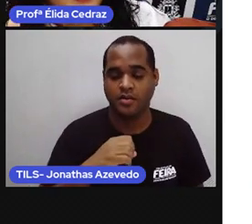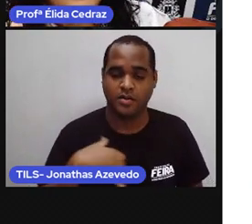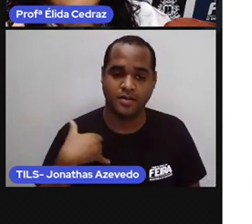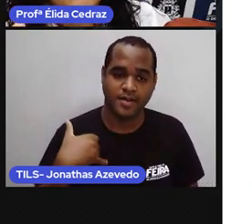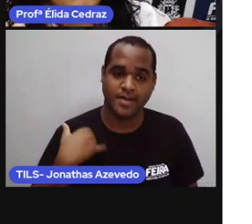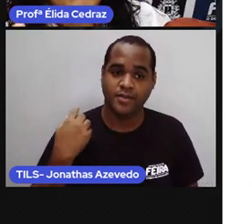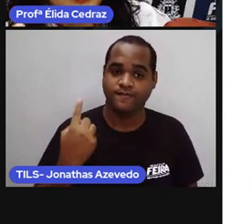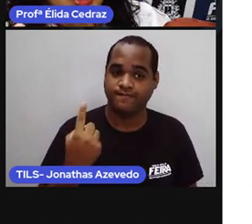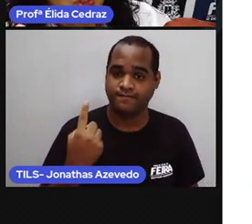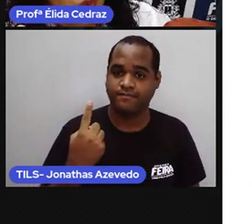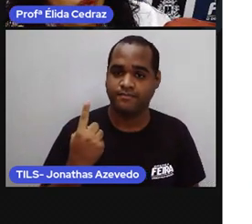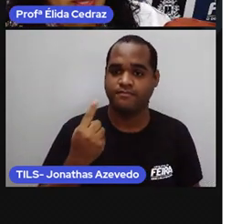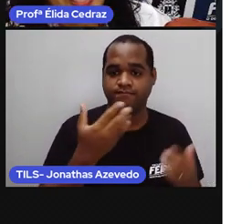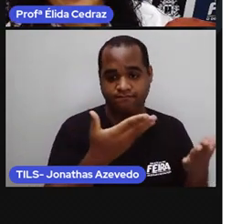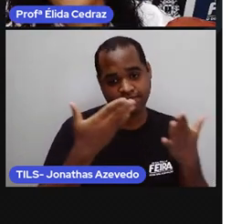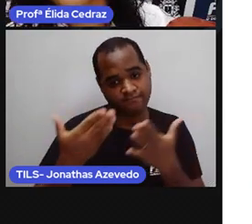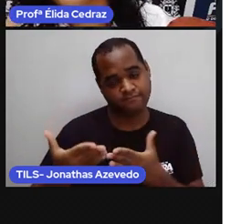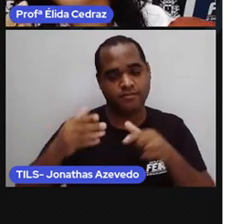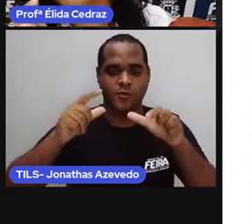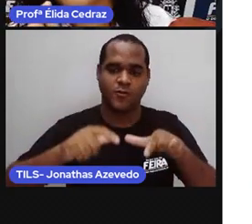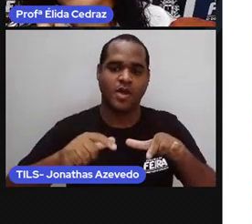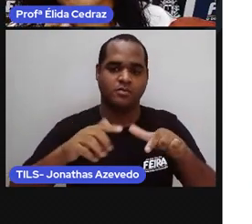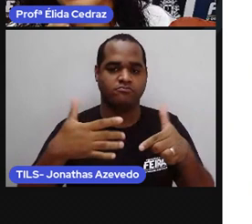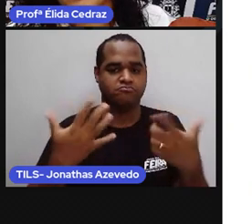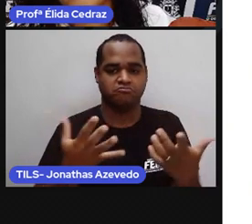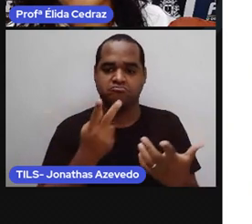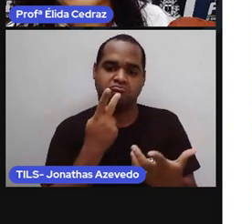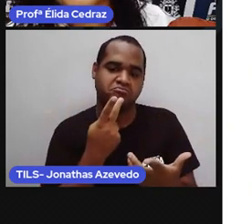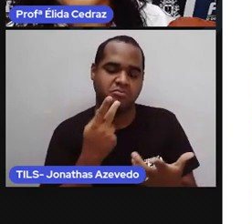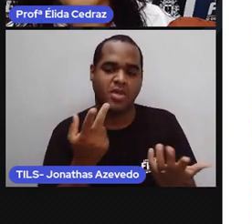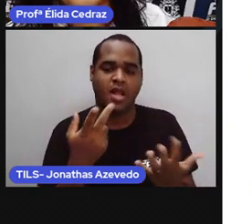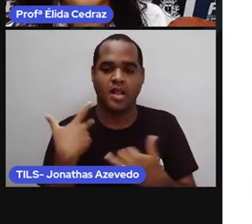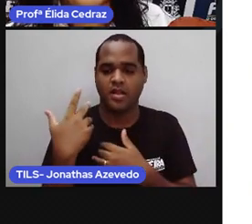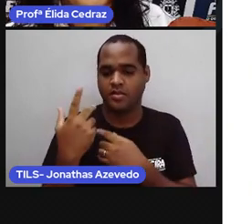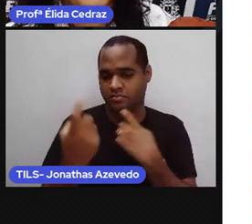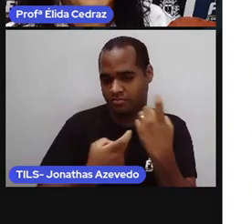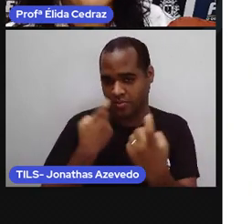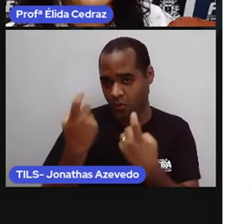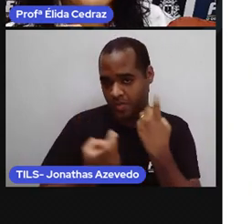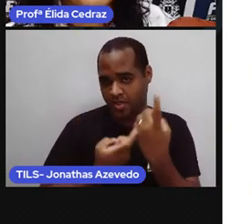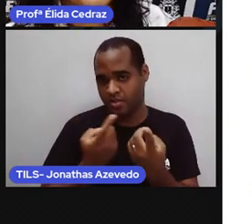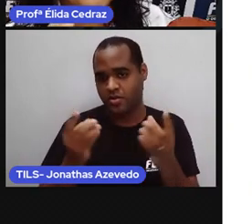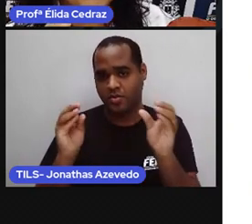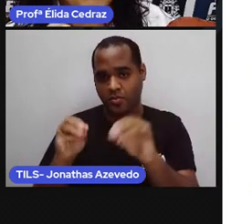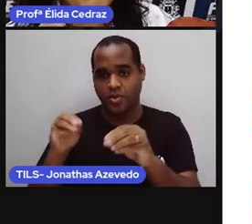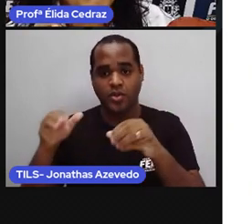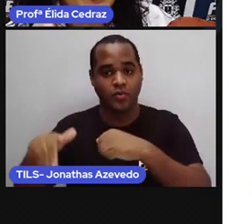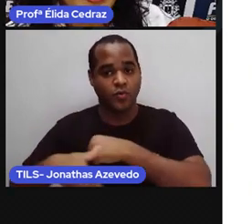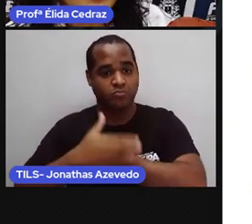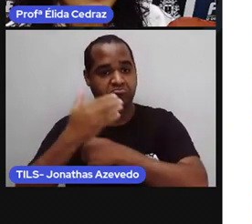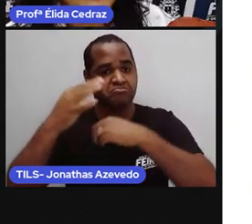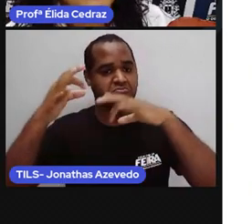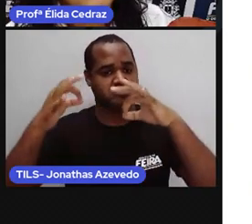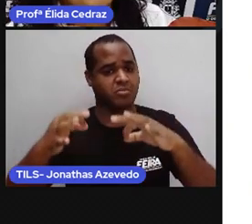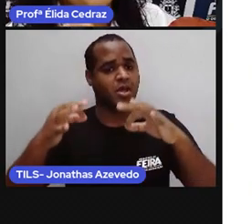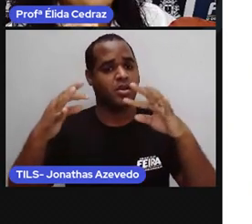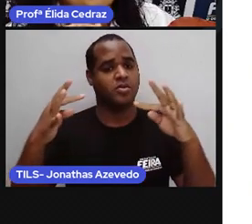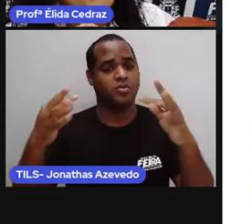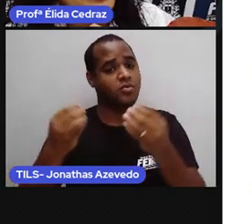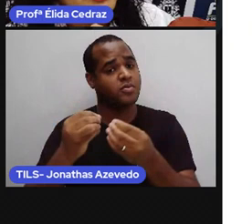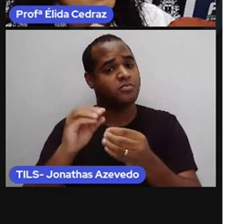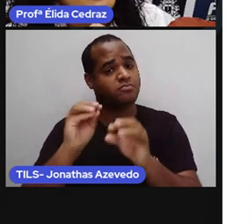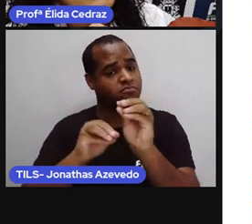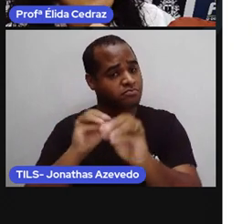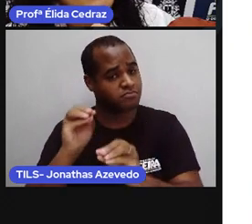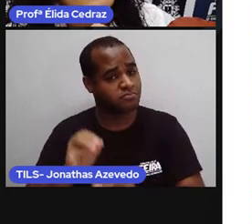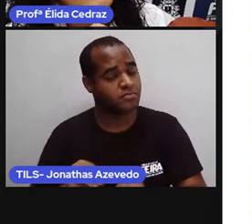colocarem no convite o local, tiveram a preocupação de colocar o endereço completo, porque